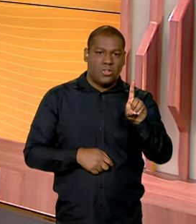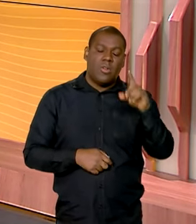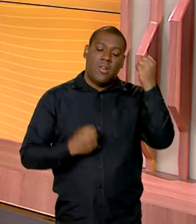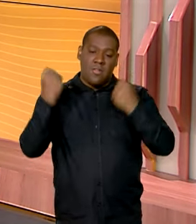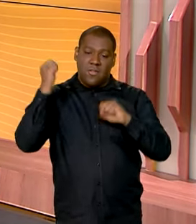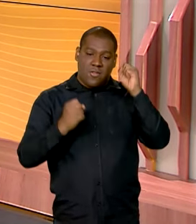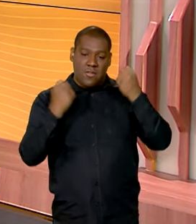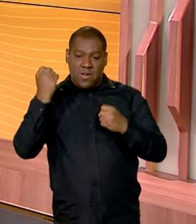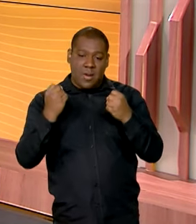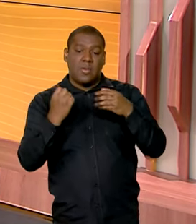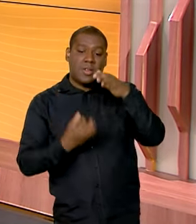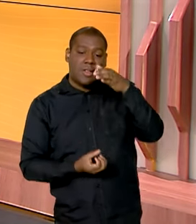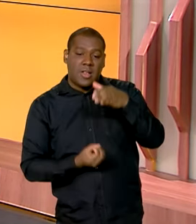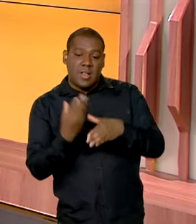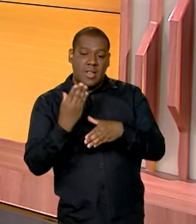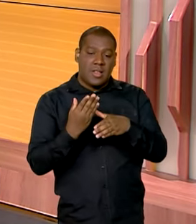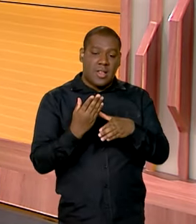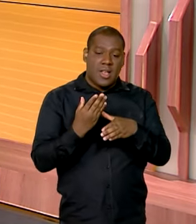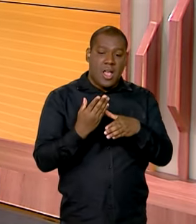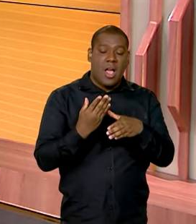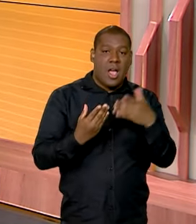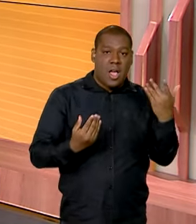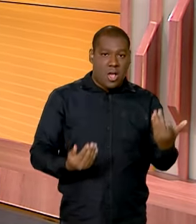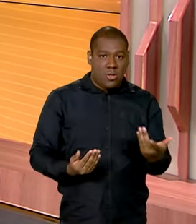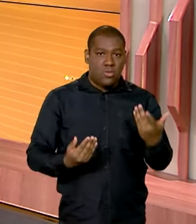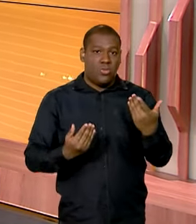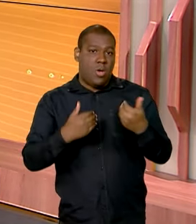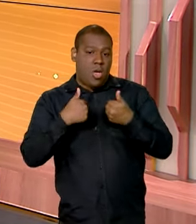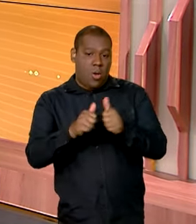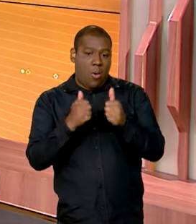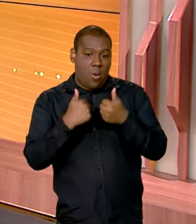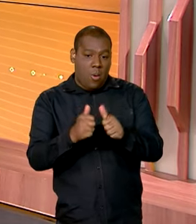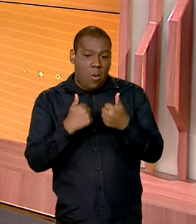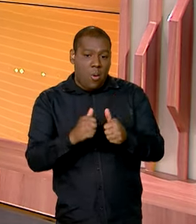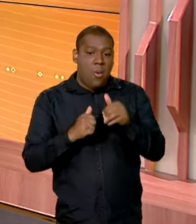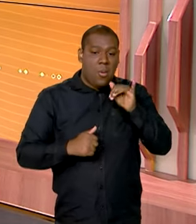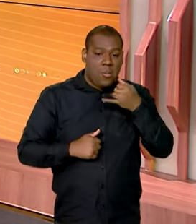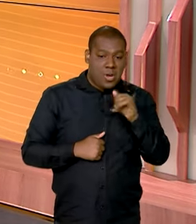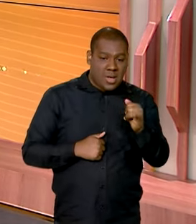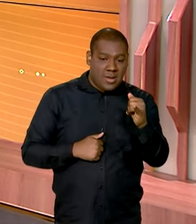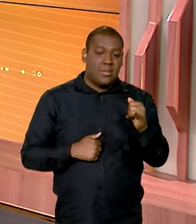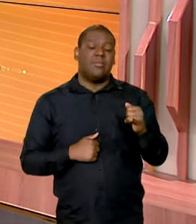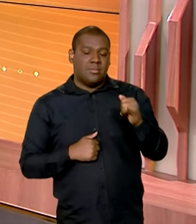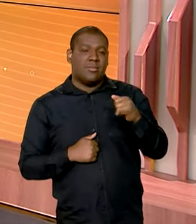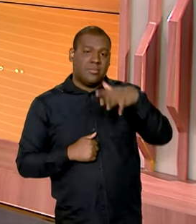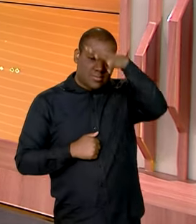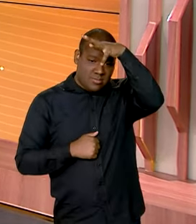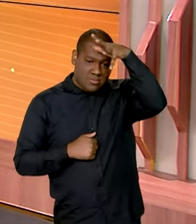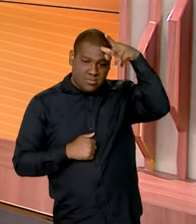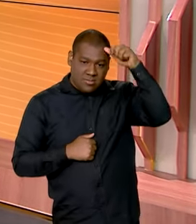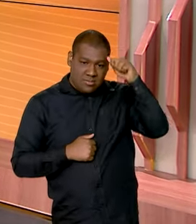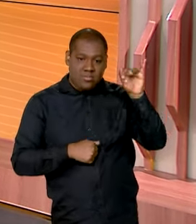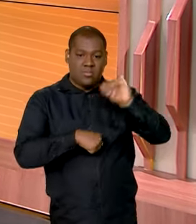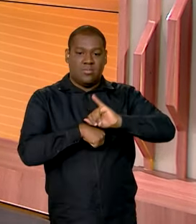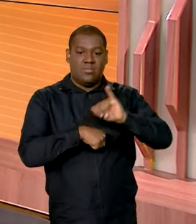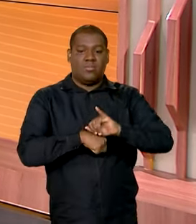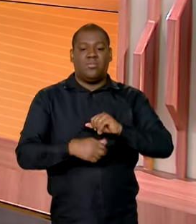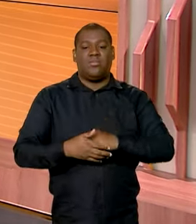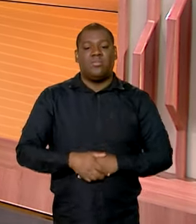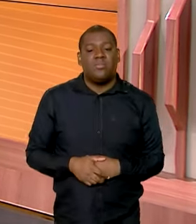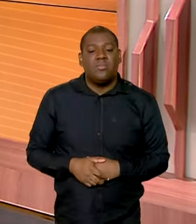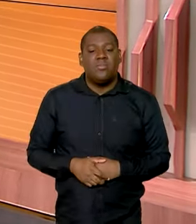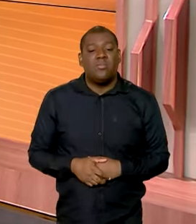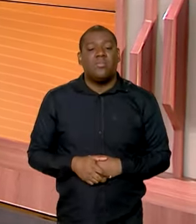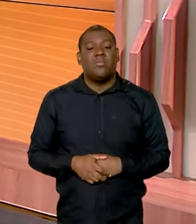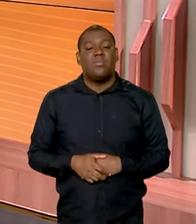envolve a produção de baterias para ônibus elétricos na Zona Franca de Manaus. E olha, a cidade de Manaus, que falamos agora,